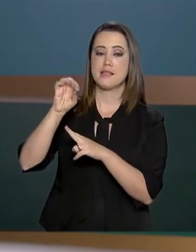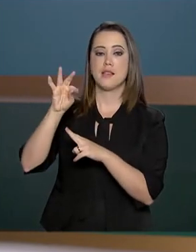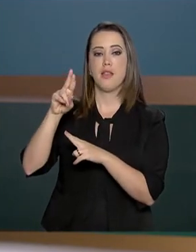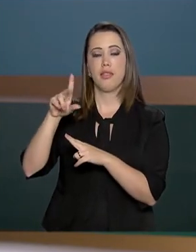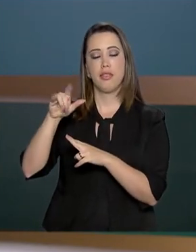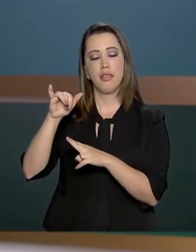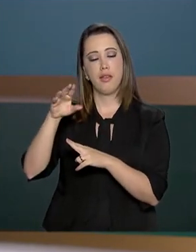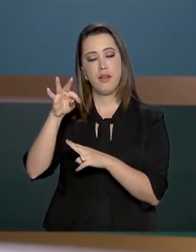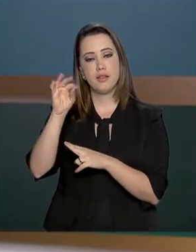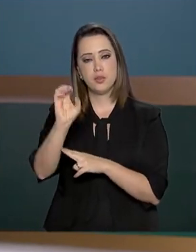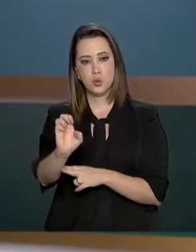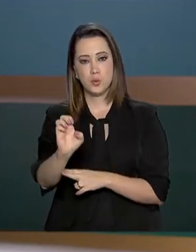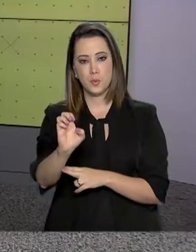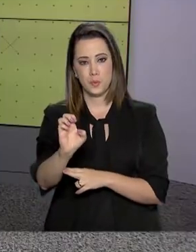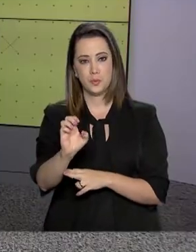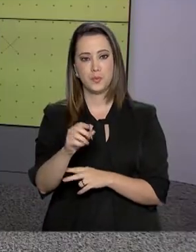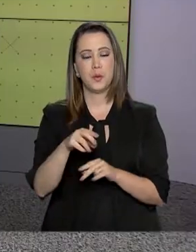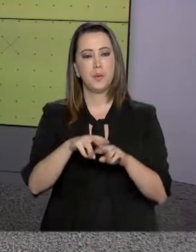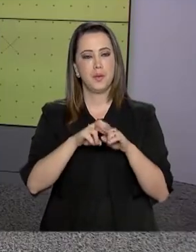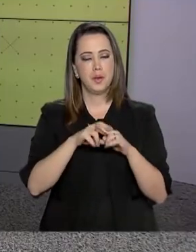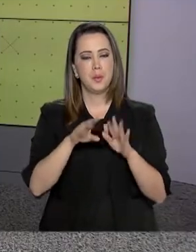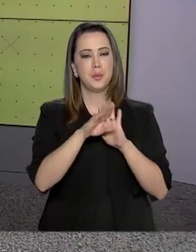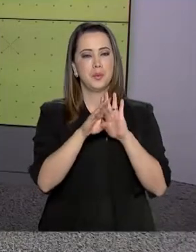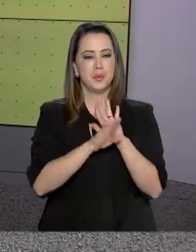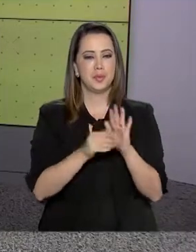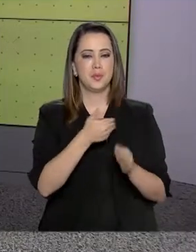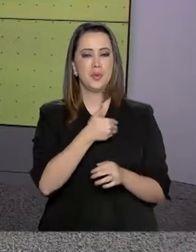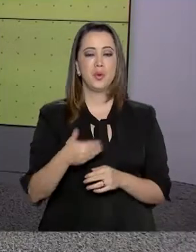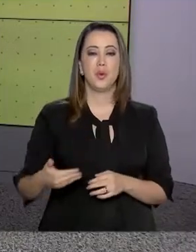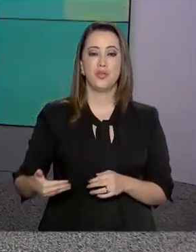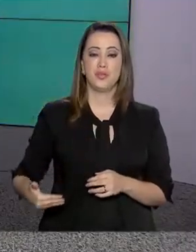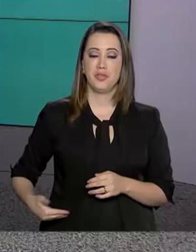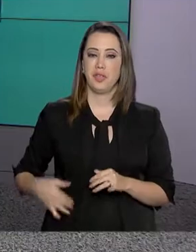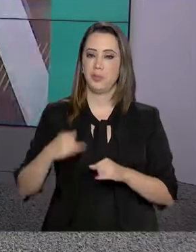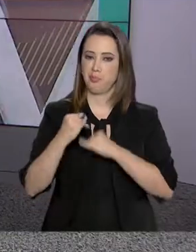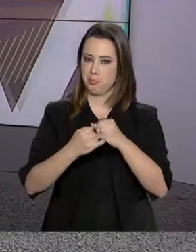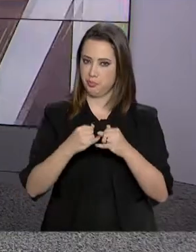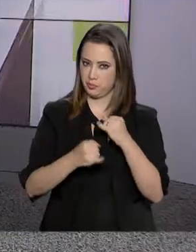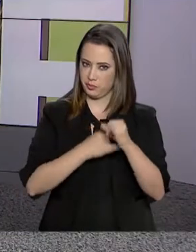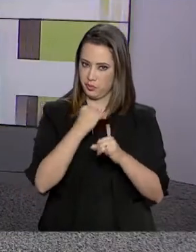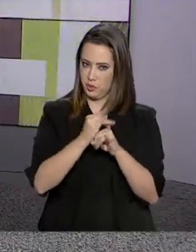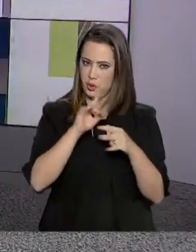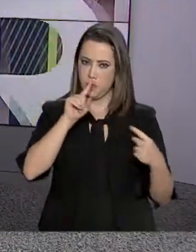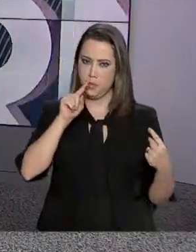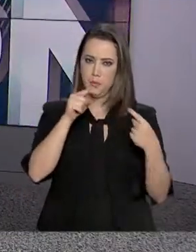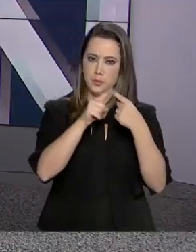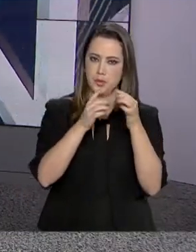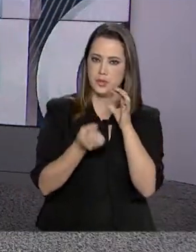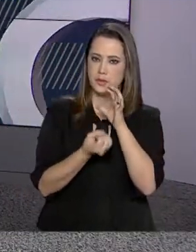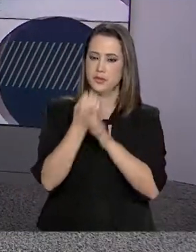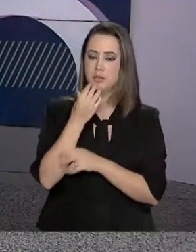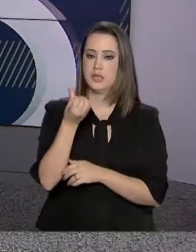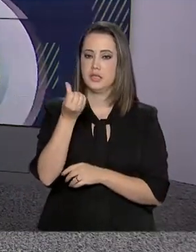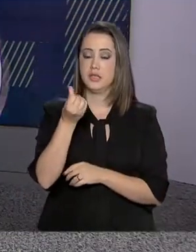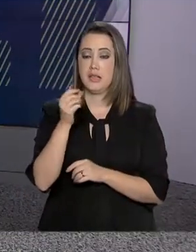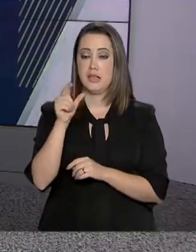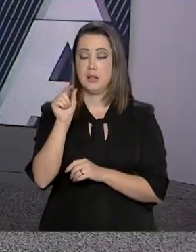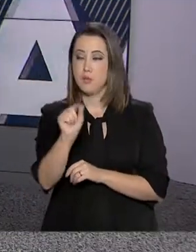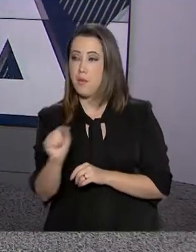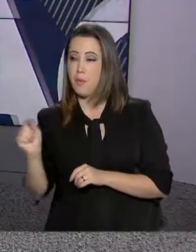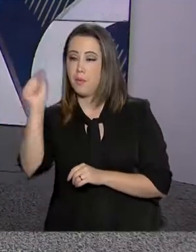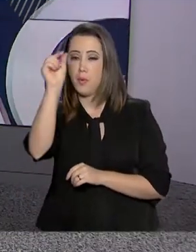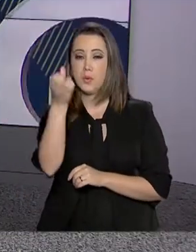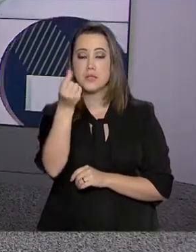Governo Eletrônico. Até agosto deste ano, a meta é instalar internet banda larga em 6.500 escolas